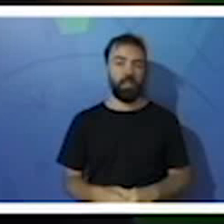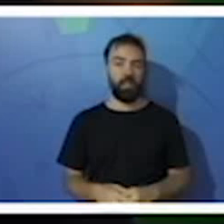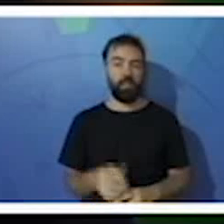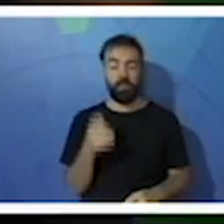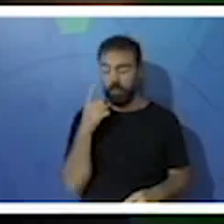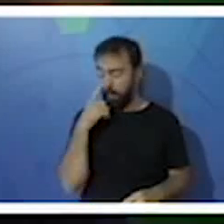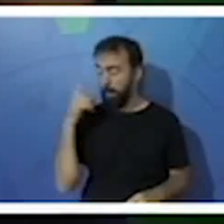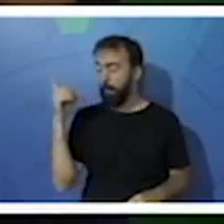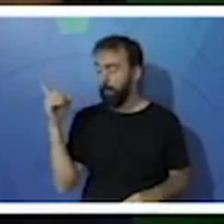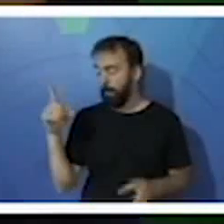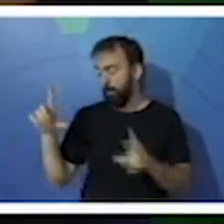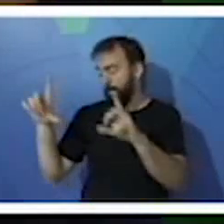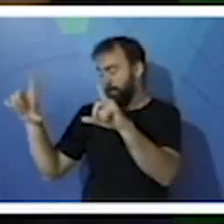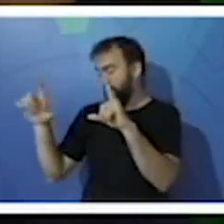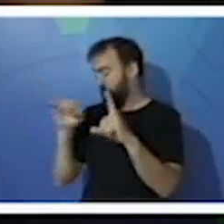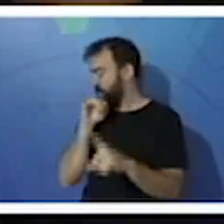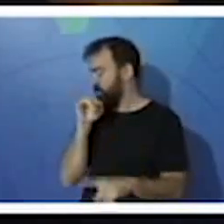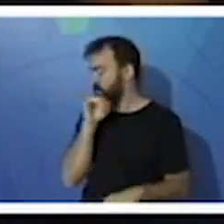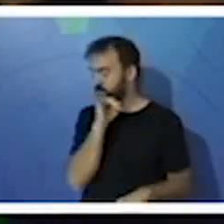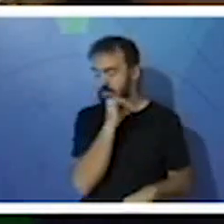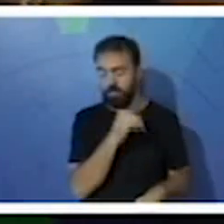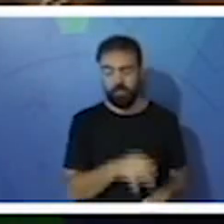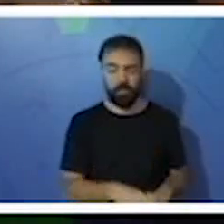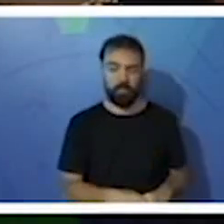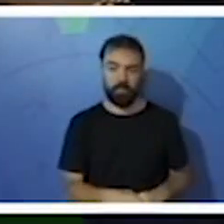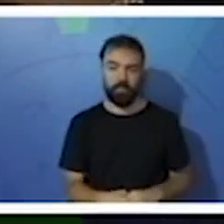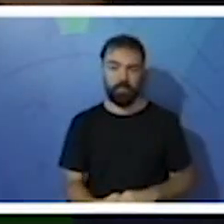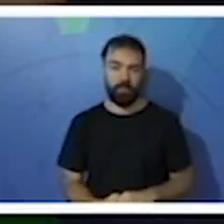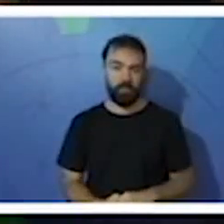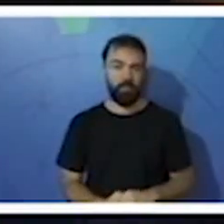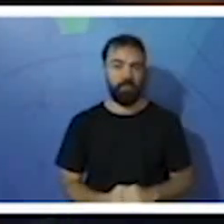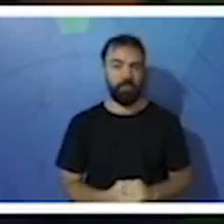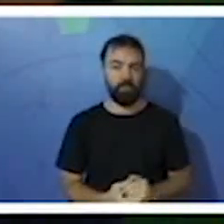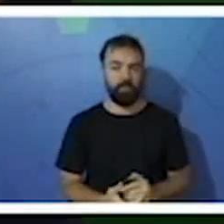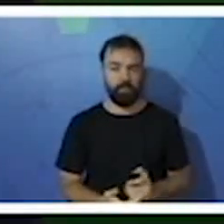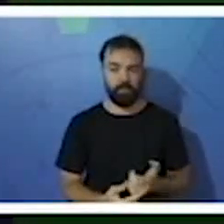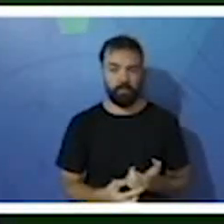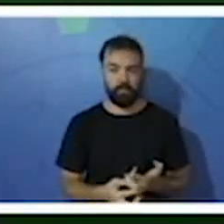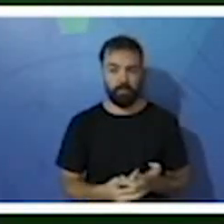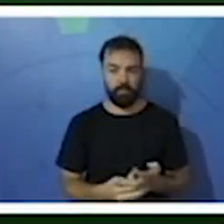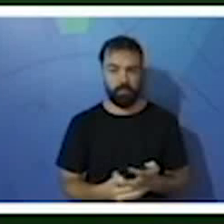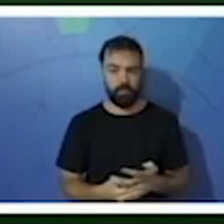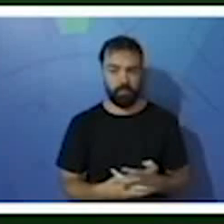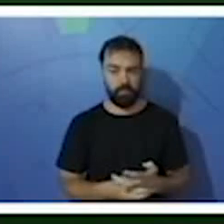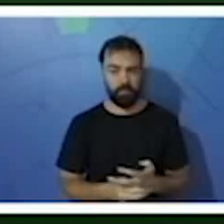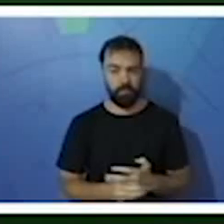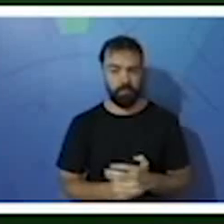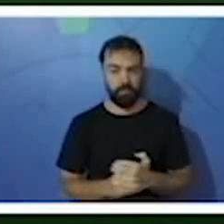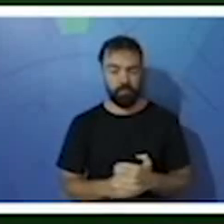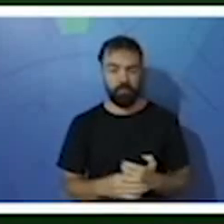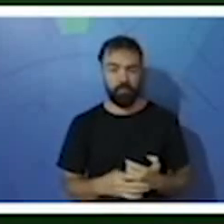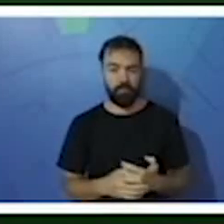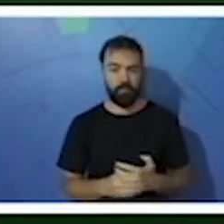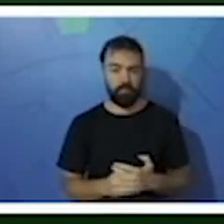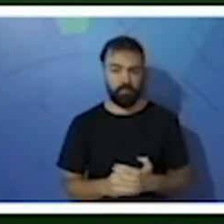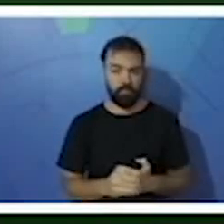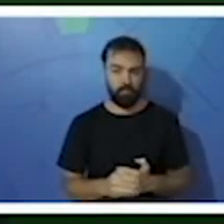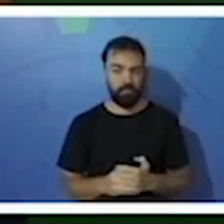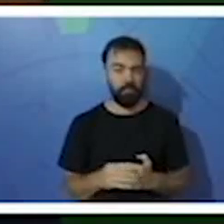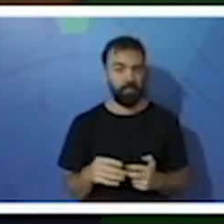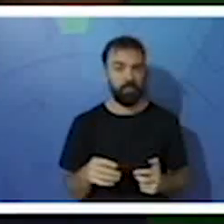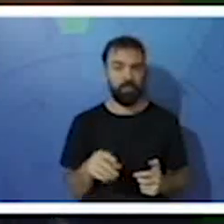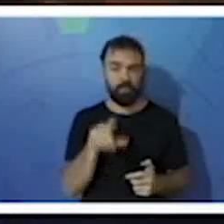Vejam alguns exemplos de como são os pés das aves. Aqui, ó. As aves que vivem em